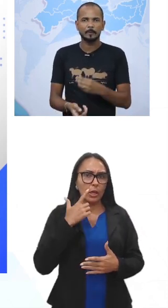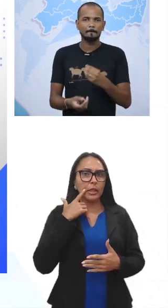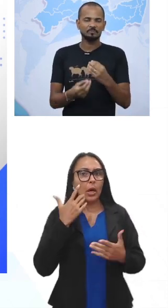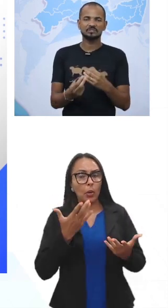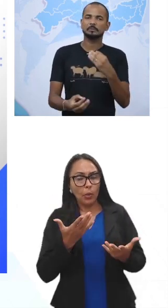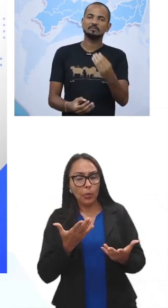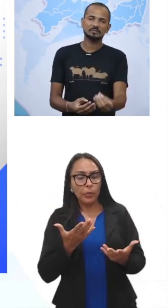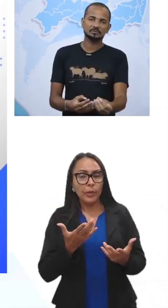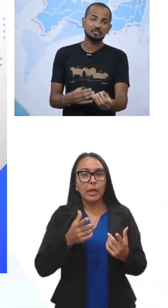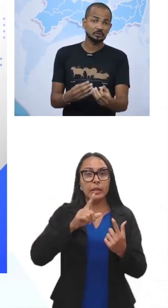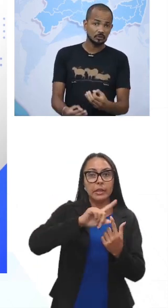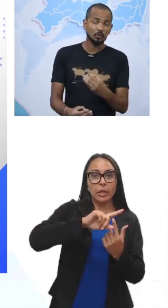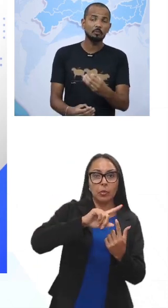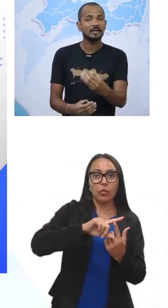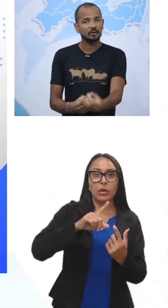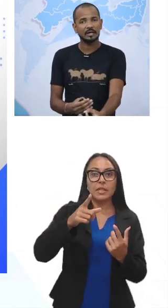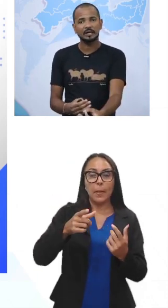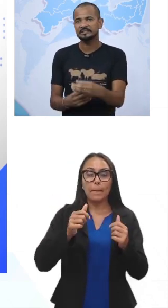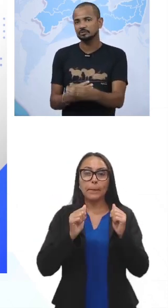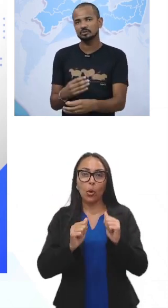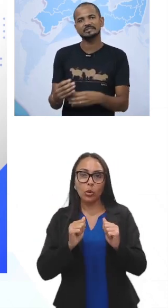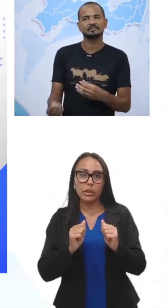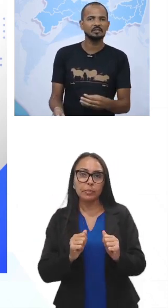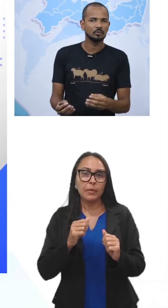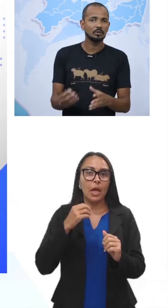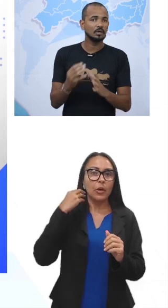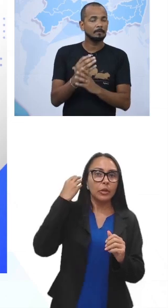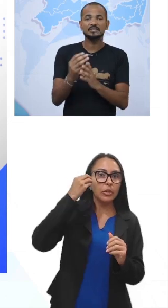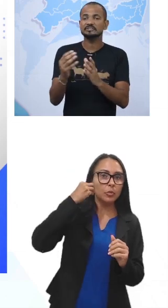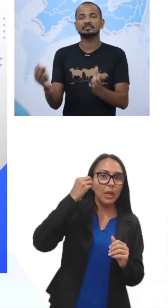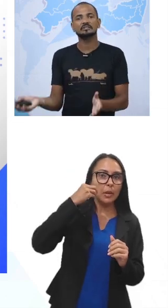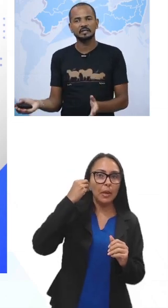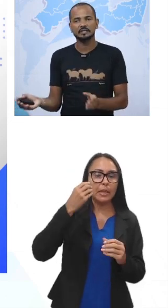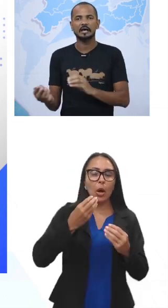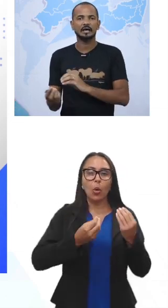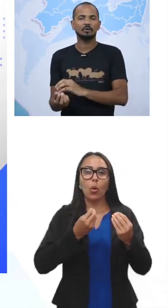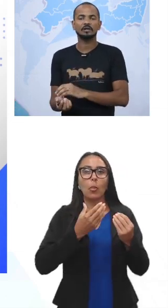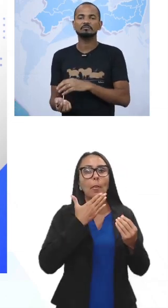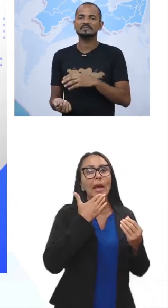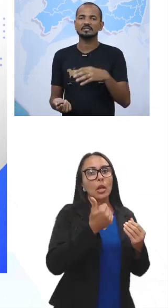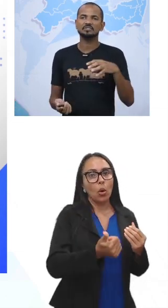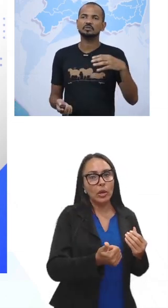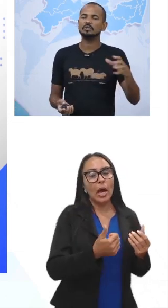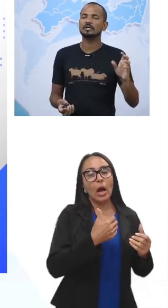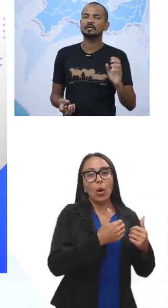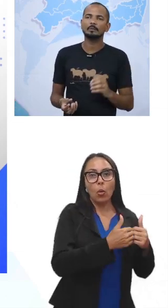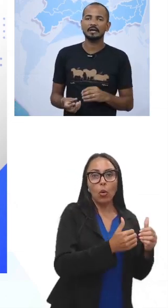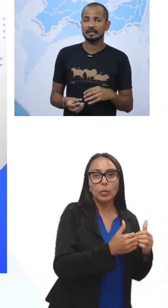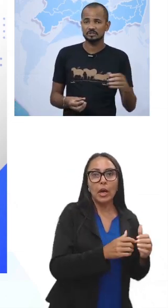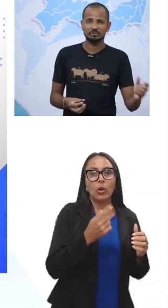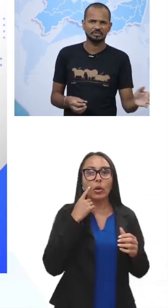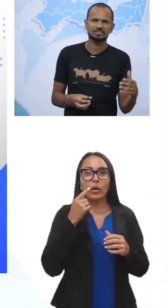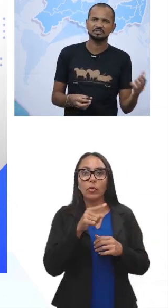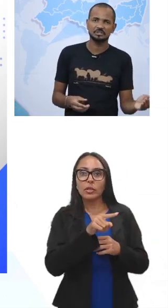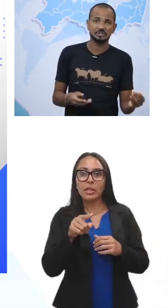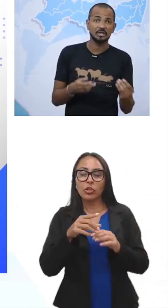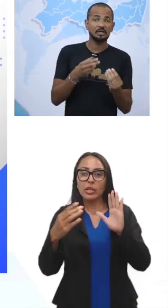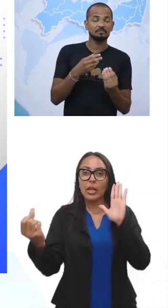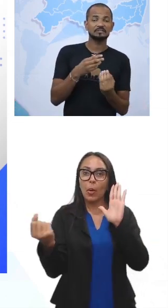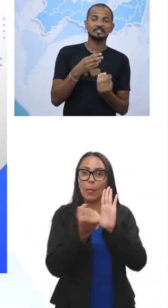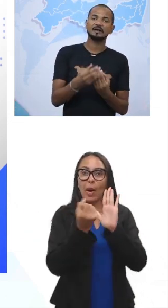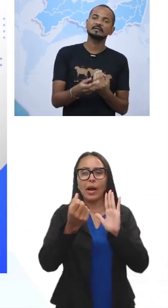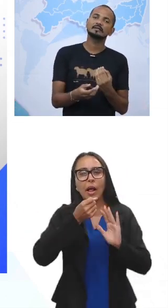então, tipo, você pode fazer um teste, de como melhorar, esse doce CDU, mas só tem ele, agora, você escolher, uma marca de sorvete X,